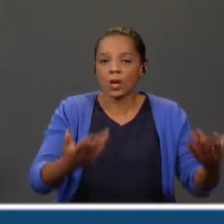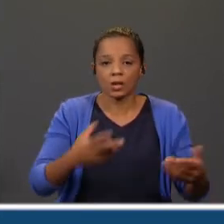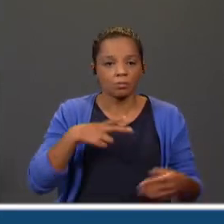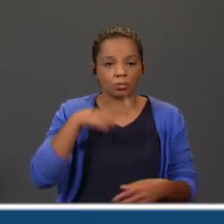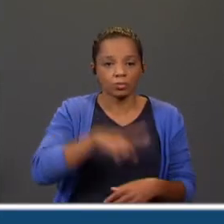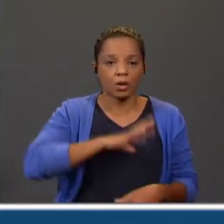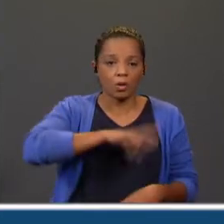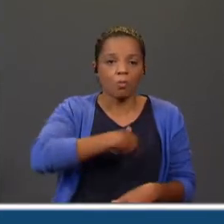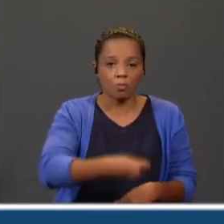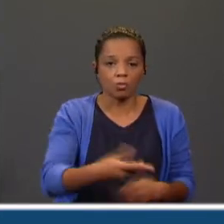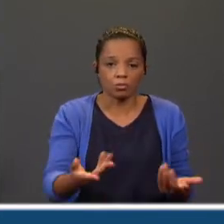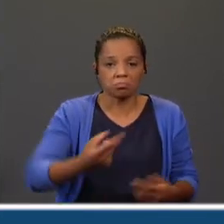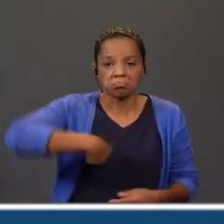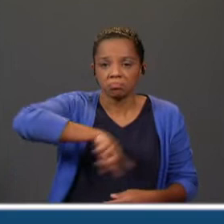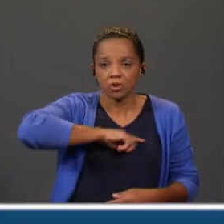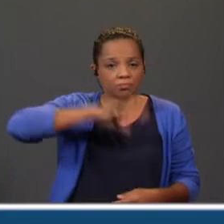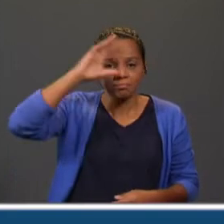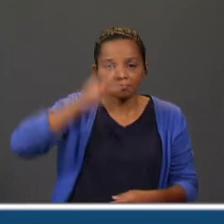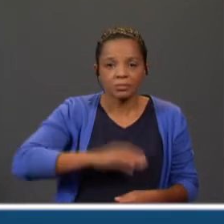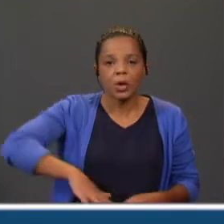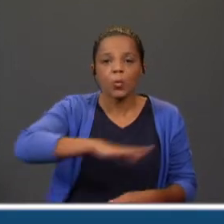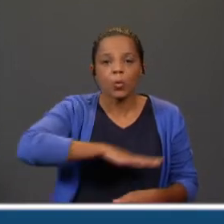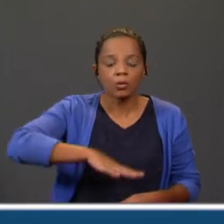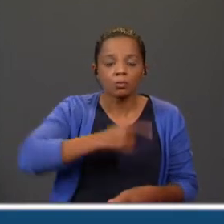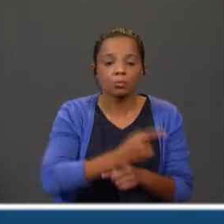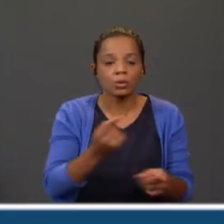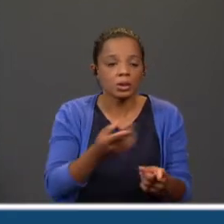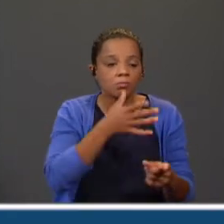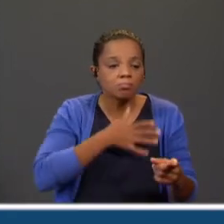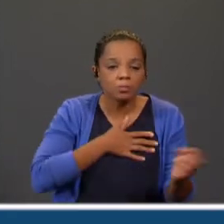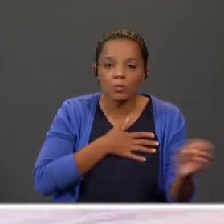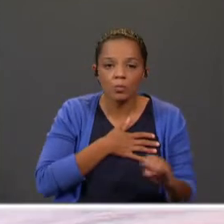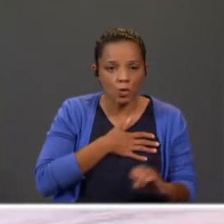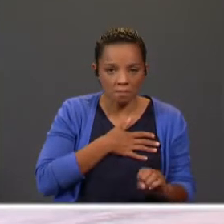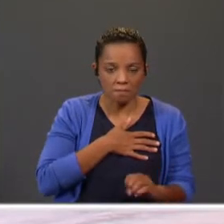de Portugal ou do mundo. Nós não sabemos exatamente onde era. Não temos nenhuma indicação.